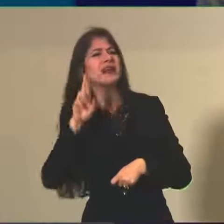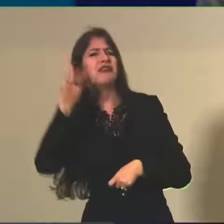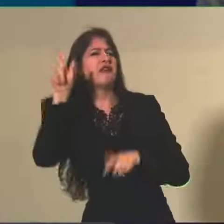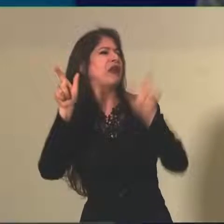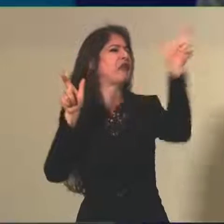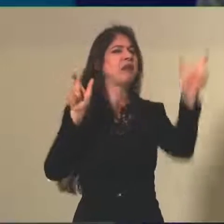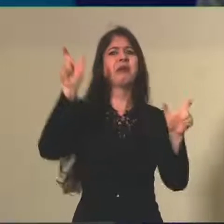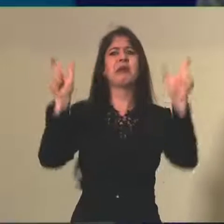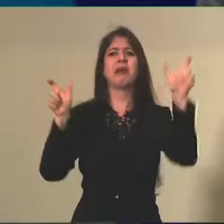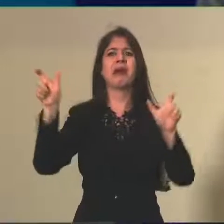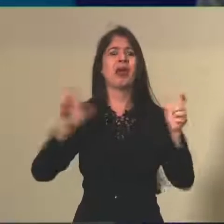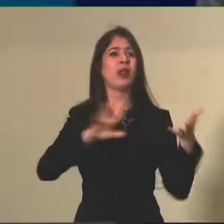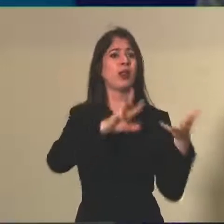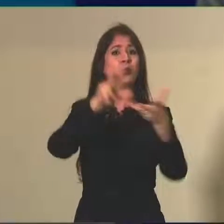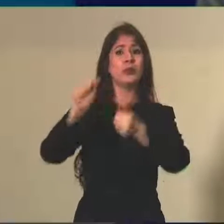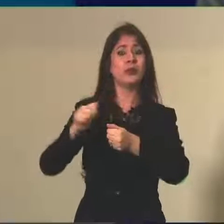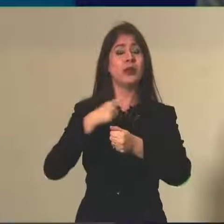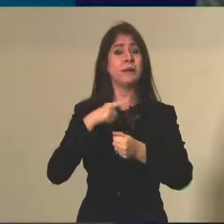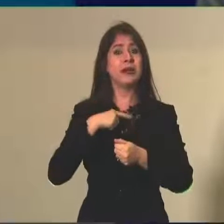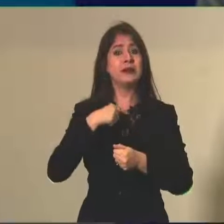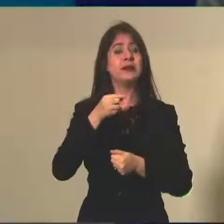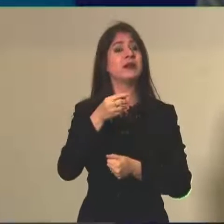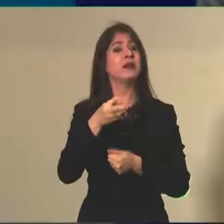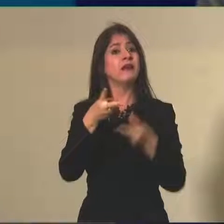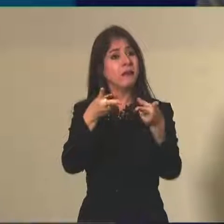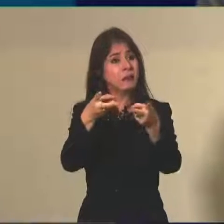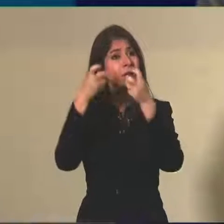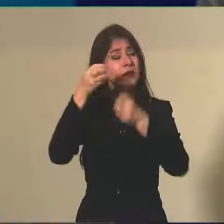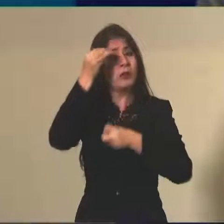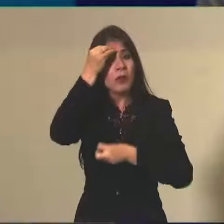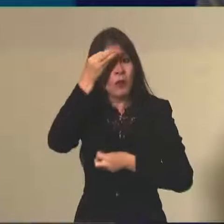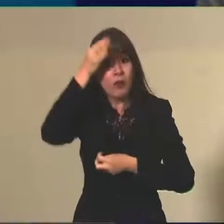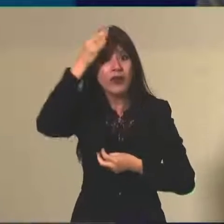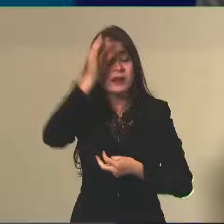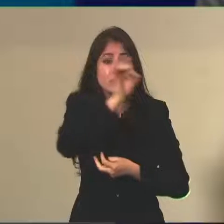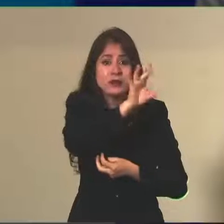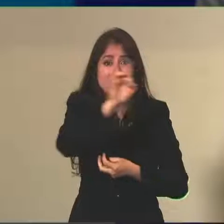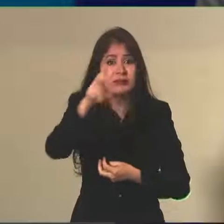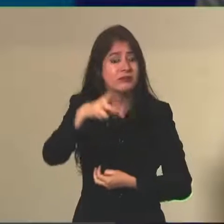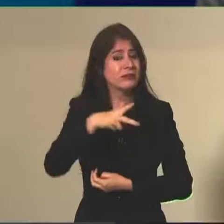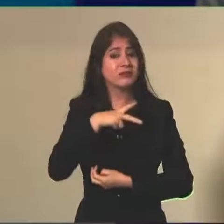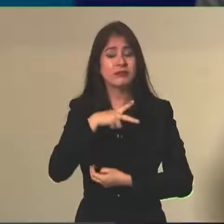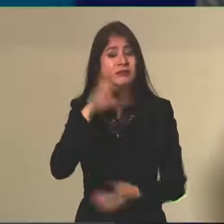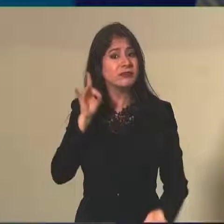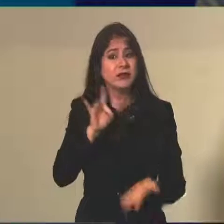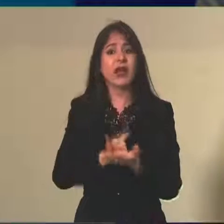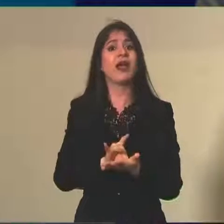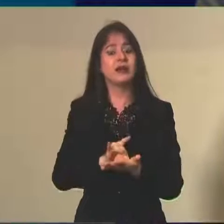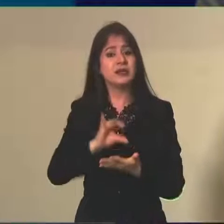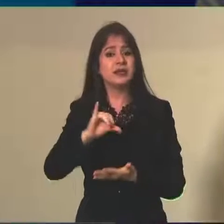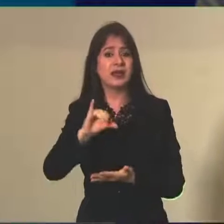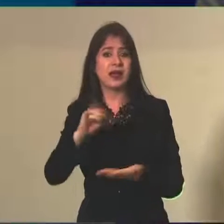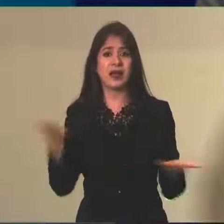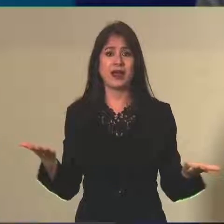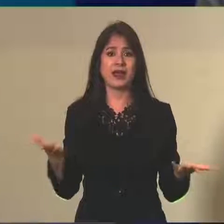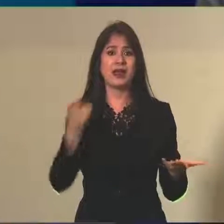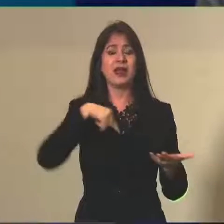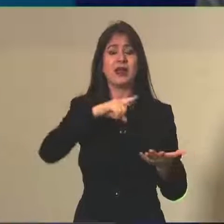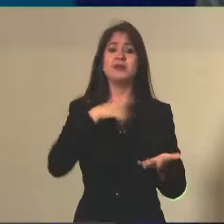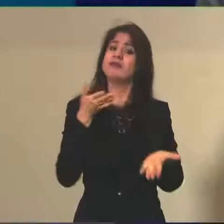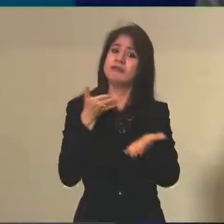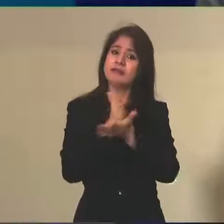outro em relação ao mundo. Tem que avaliar os conhecimentos dele, avaliados os conhecimentos, ele tem que ter acesso ao ensino superior,